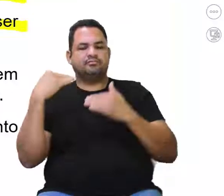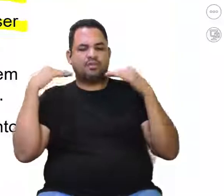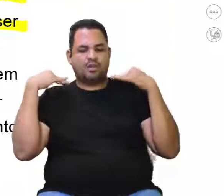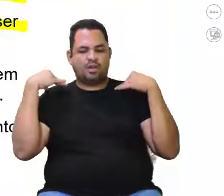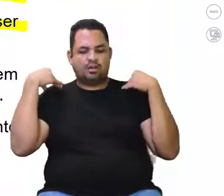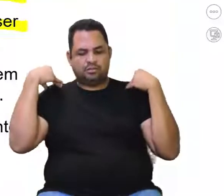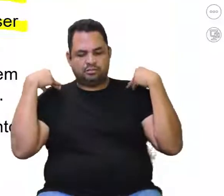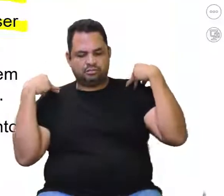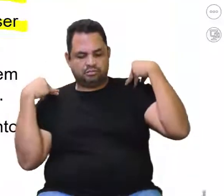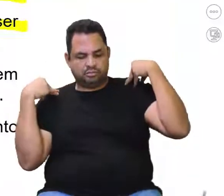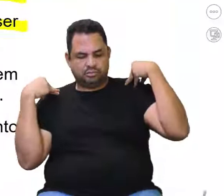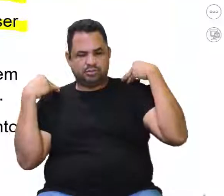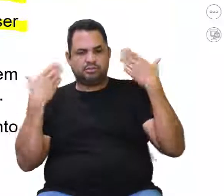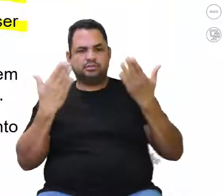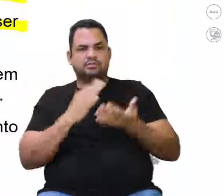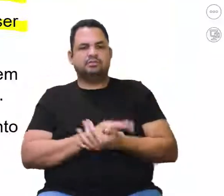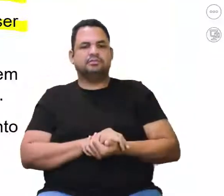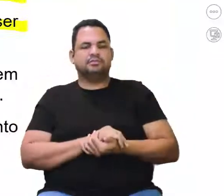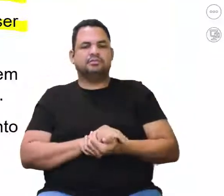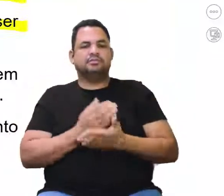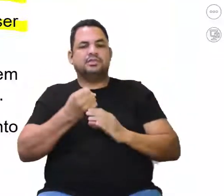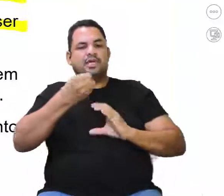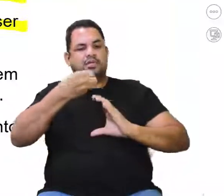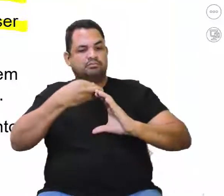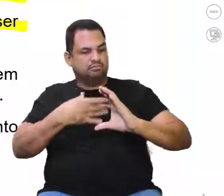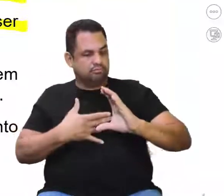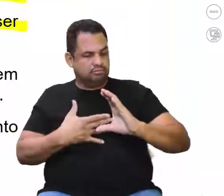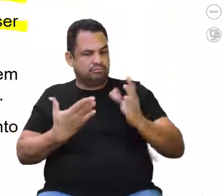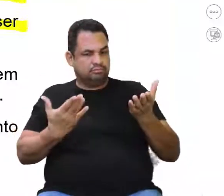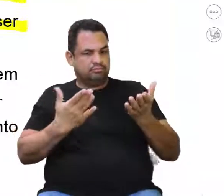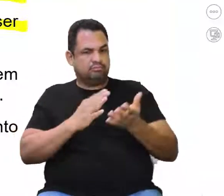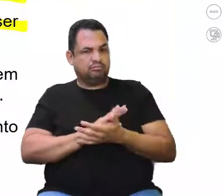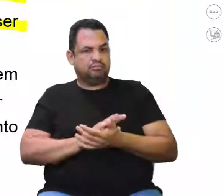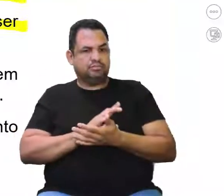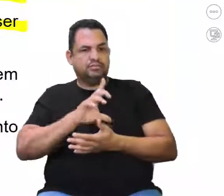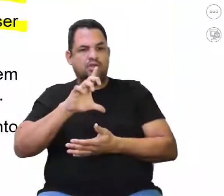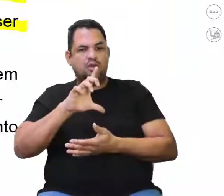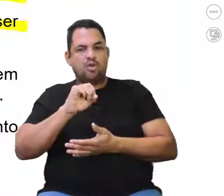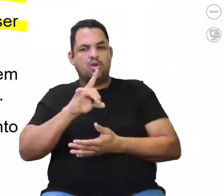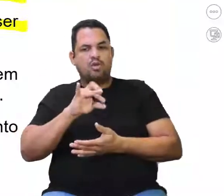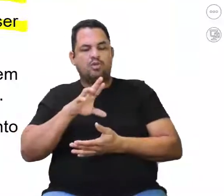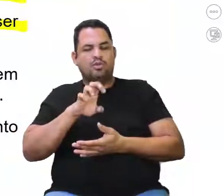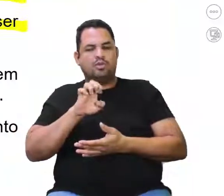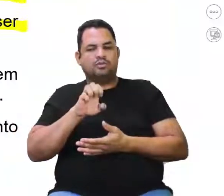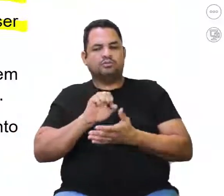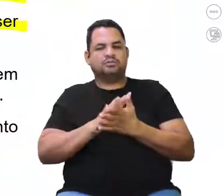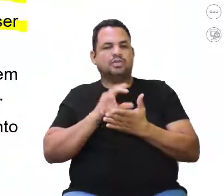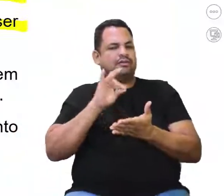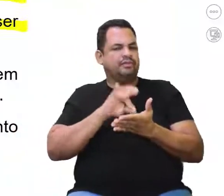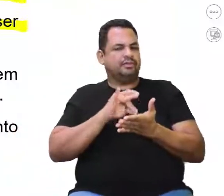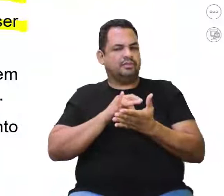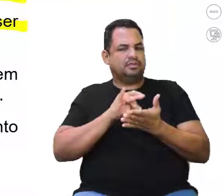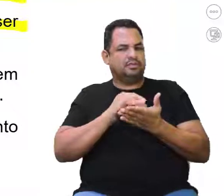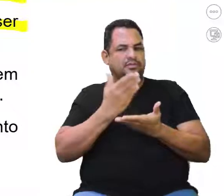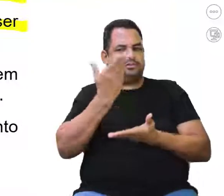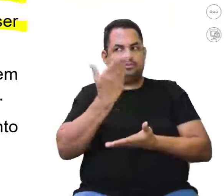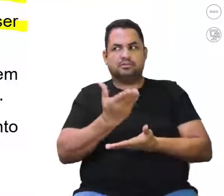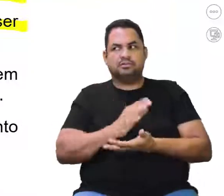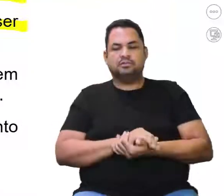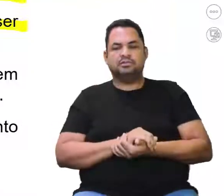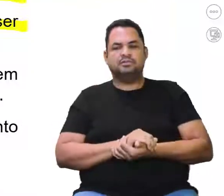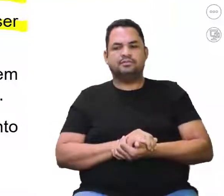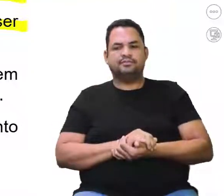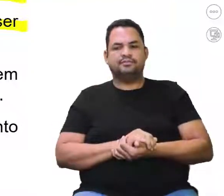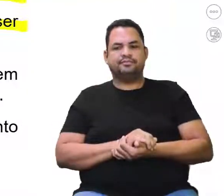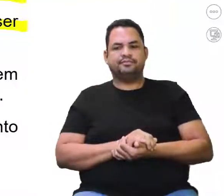e do desvio lateral, como sendo características da lordose. Será que é verdadeiro isso? Vamos